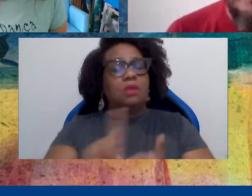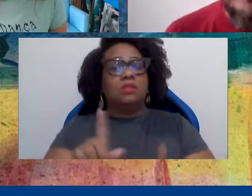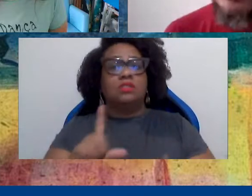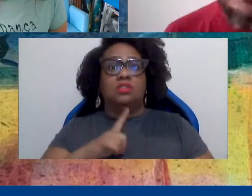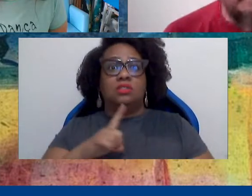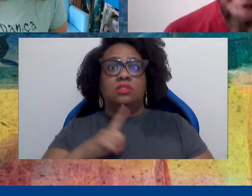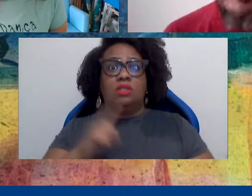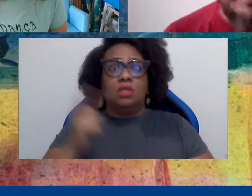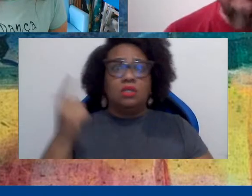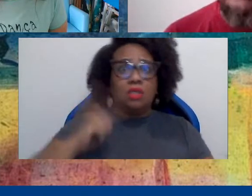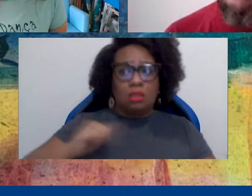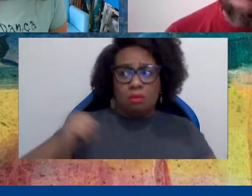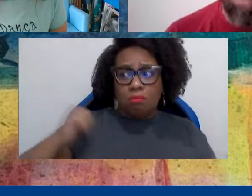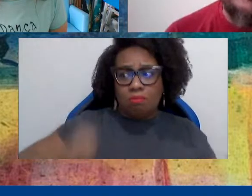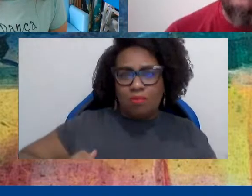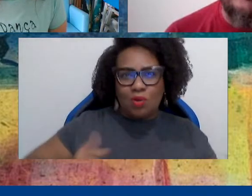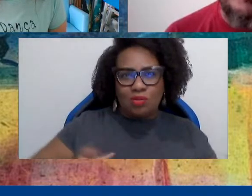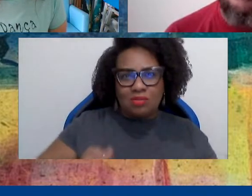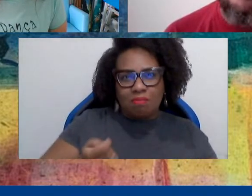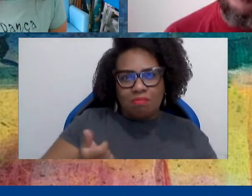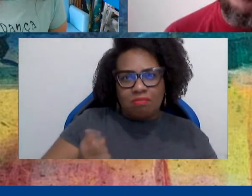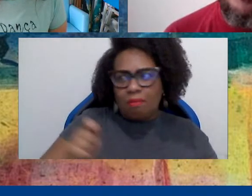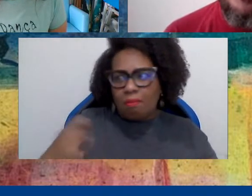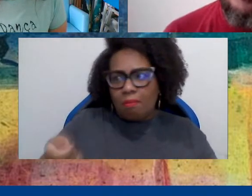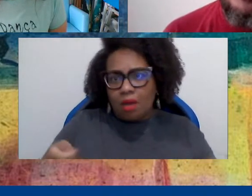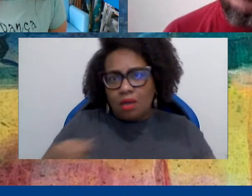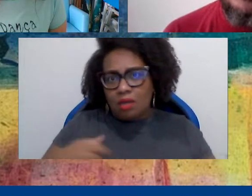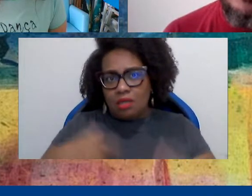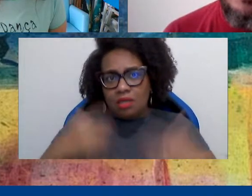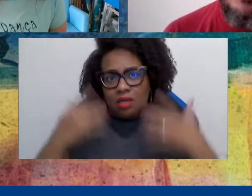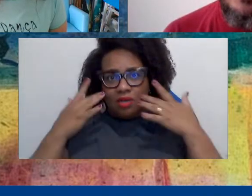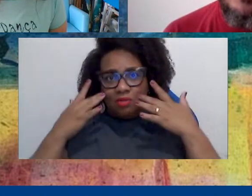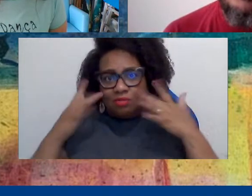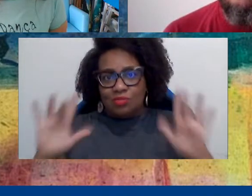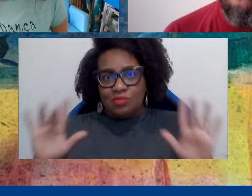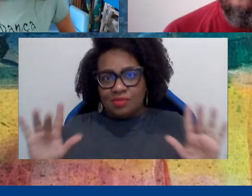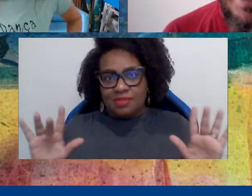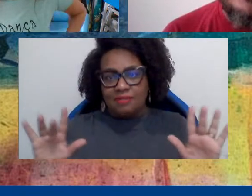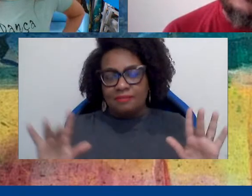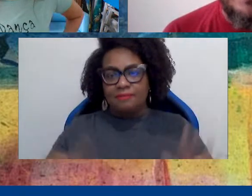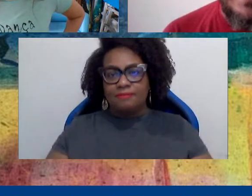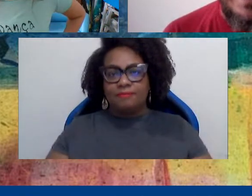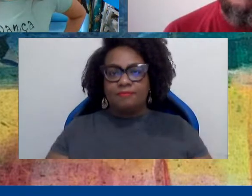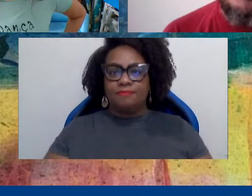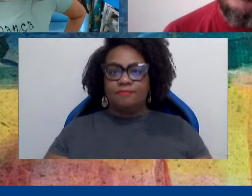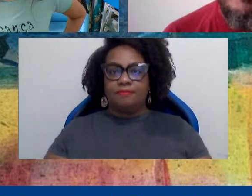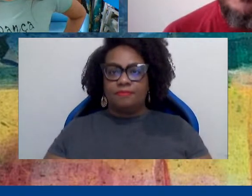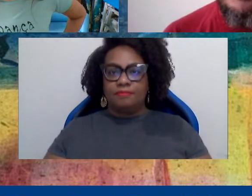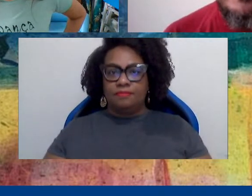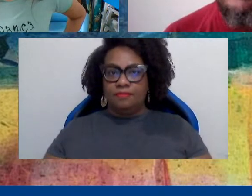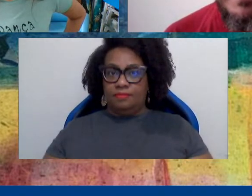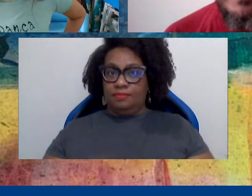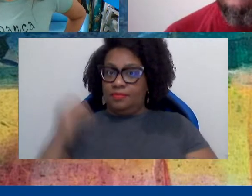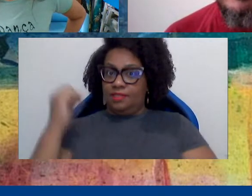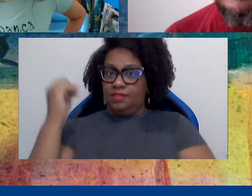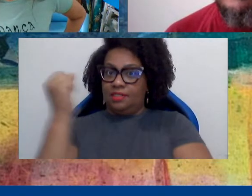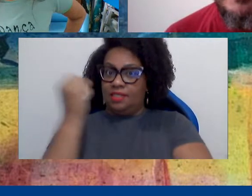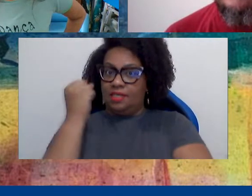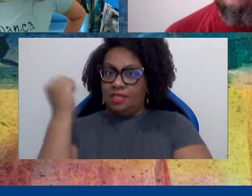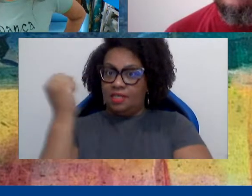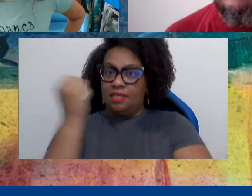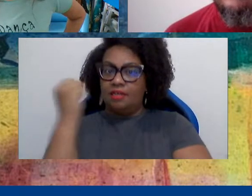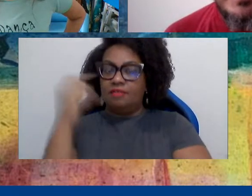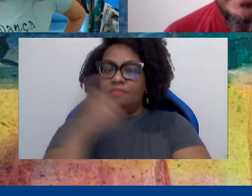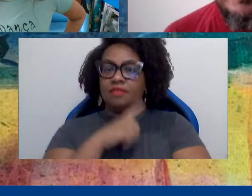bolsa, não tem bolsa, a gente também não sabe se vai ter bolsa. E, mais ainda grave, a gente tem um APCN aberto, a